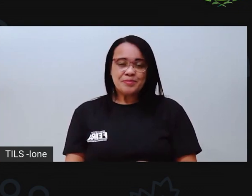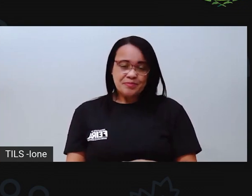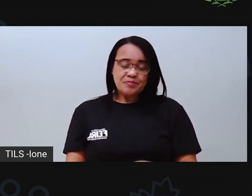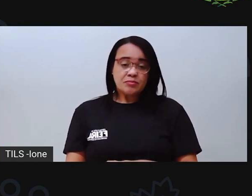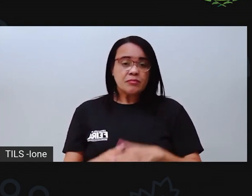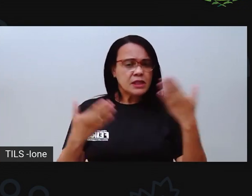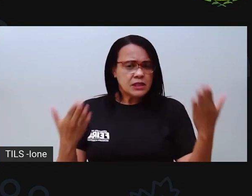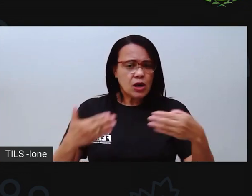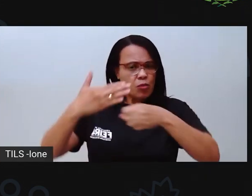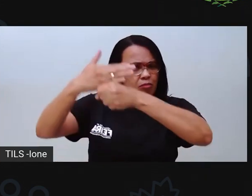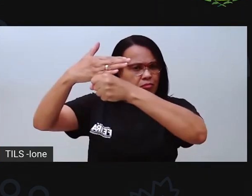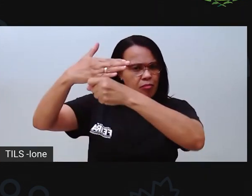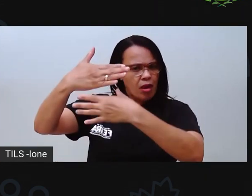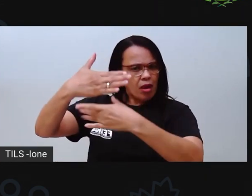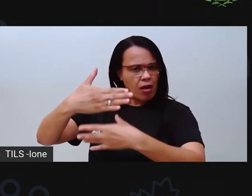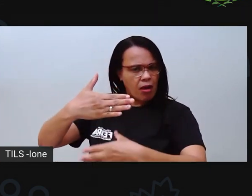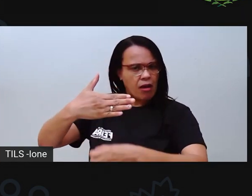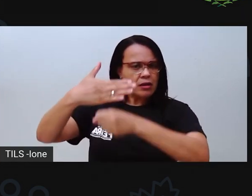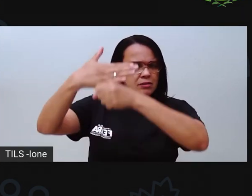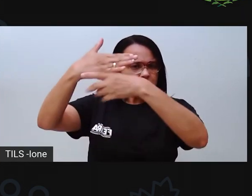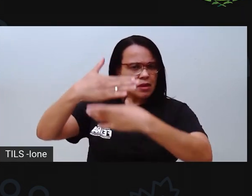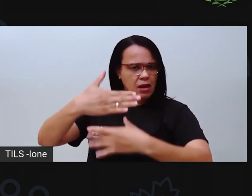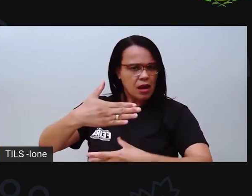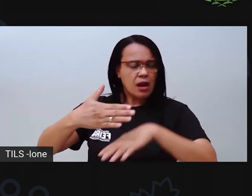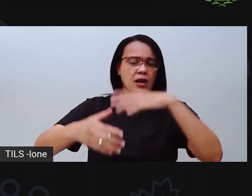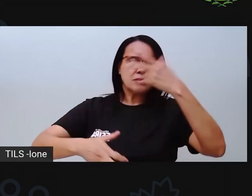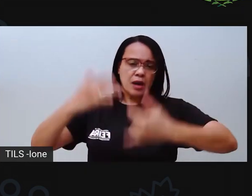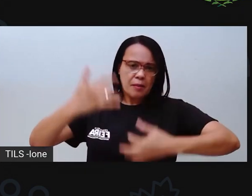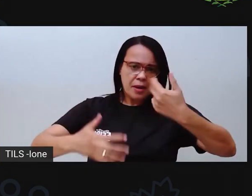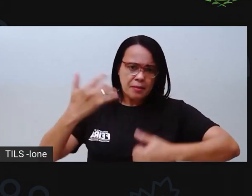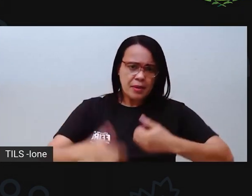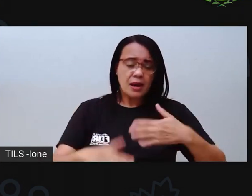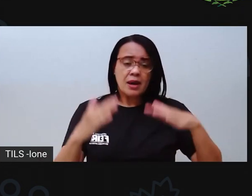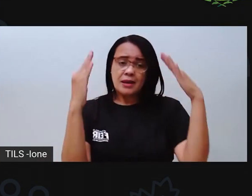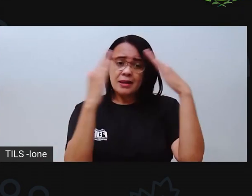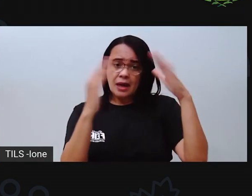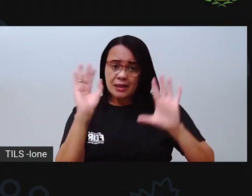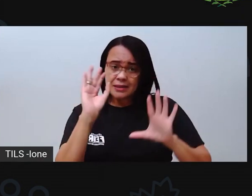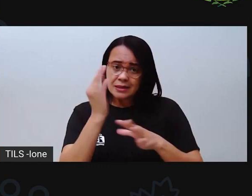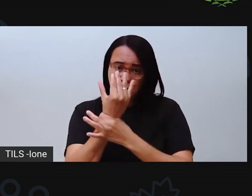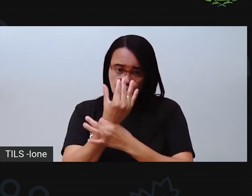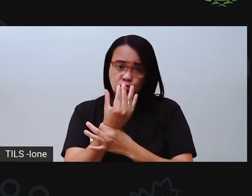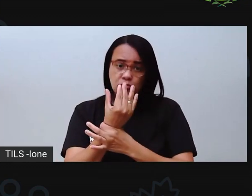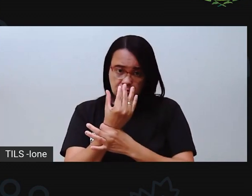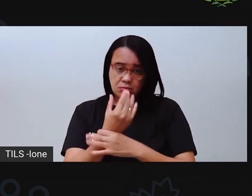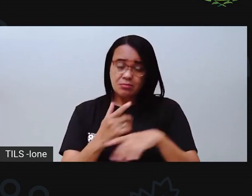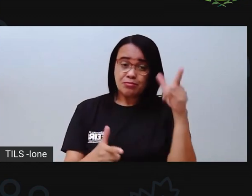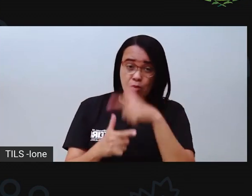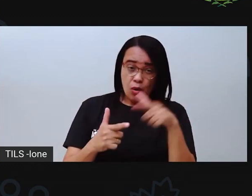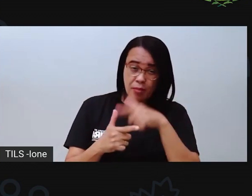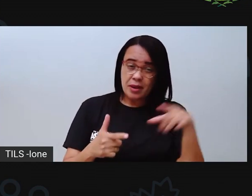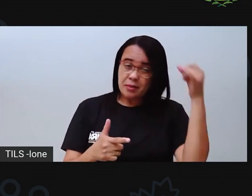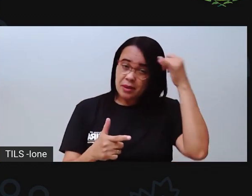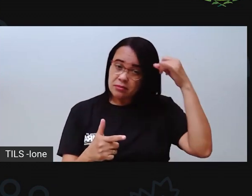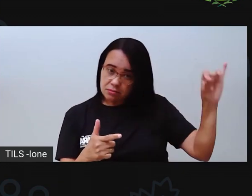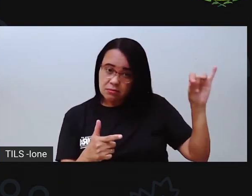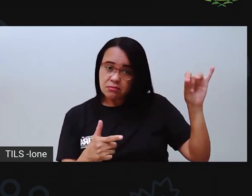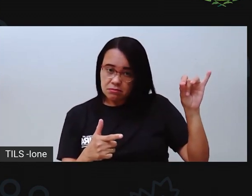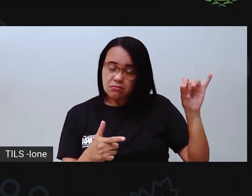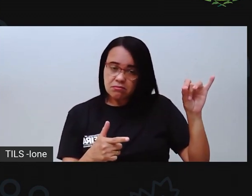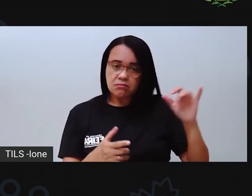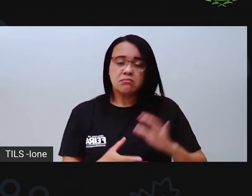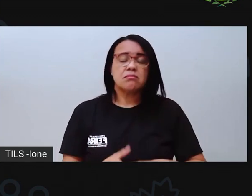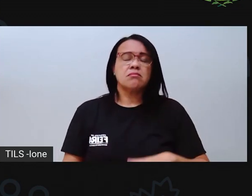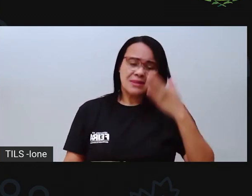comentários. Se sua casa tá segura. Tá livre de perigos. A gente sabe que acidentes acontecem. A